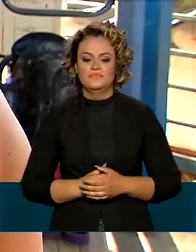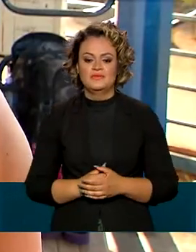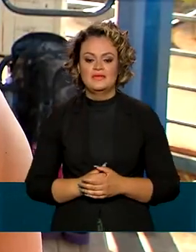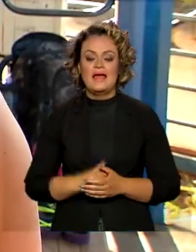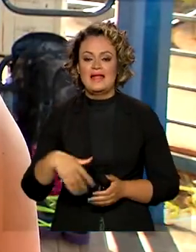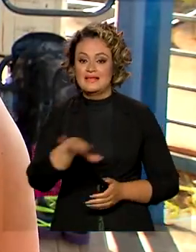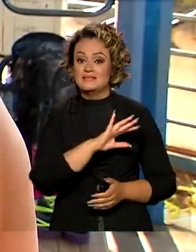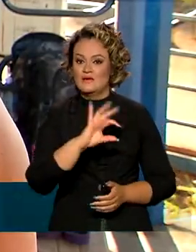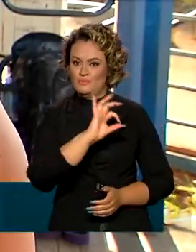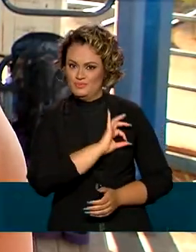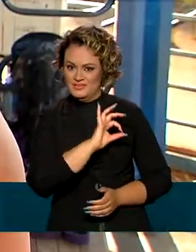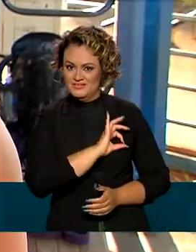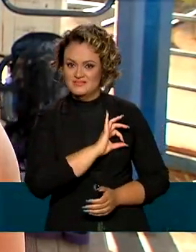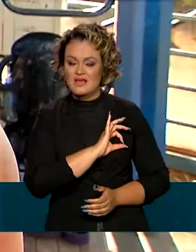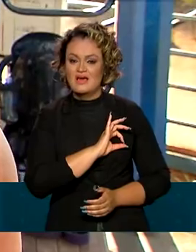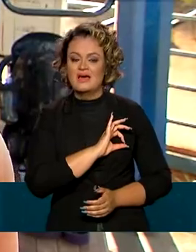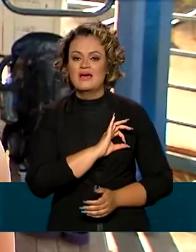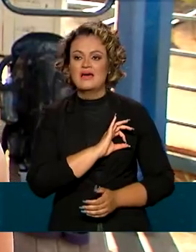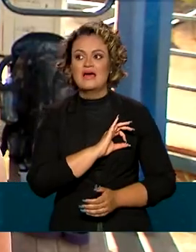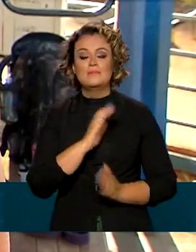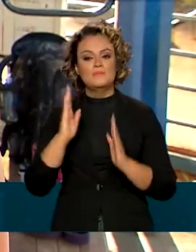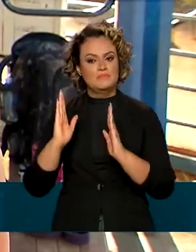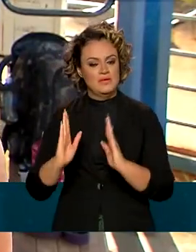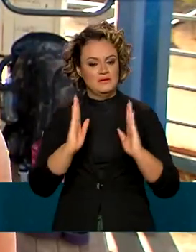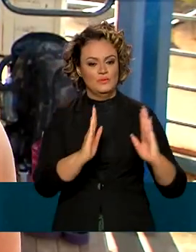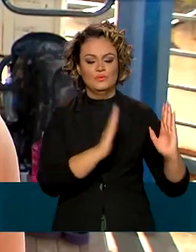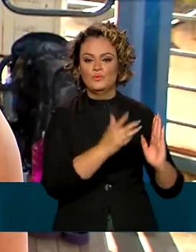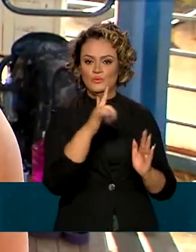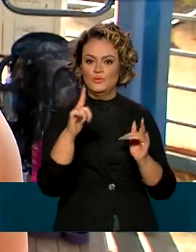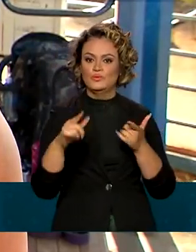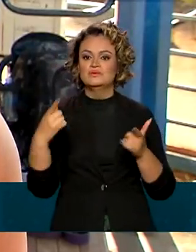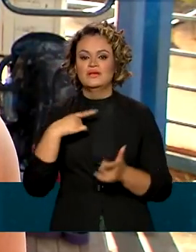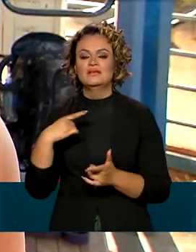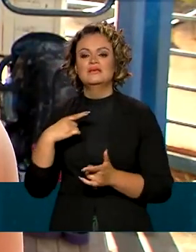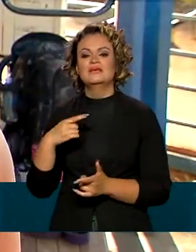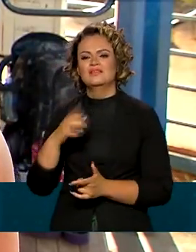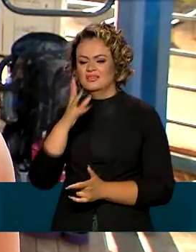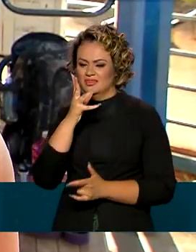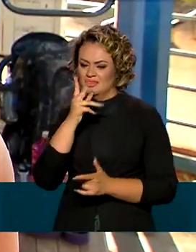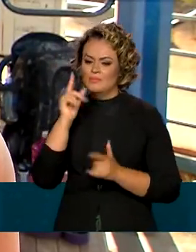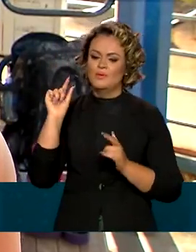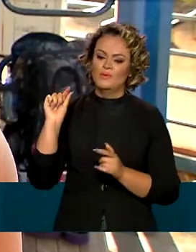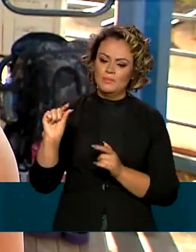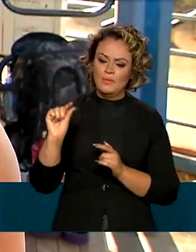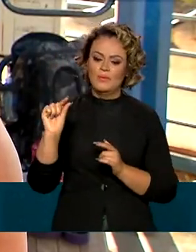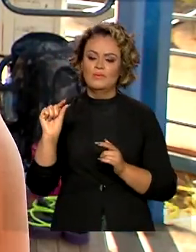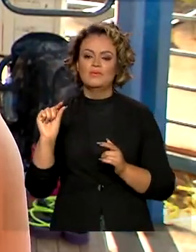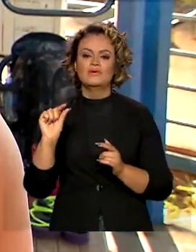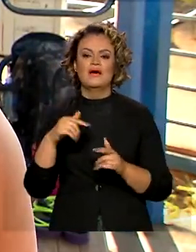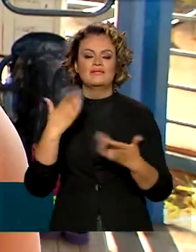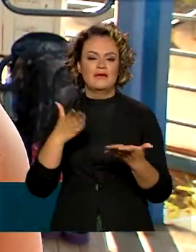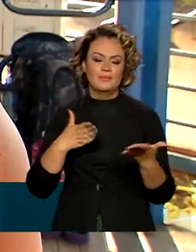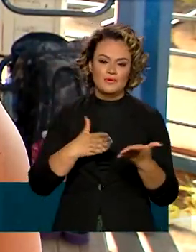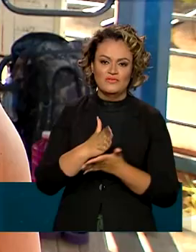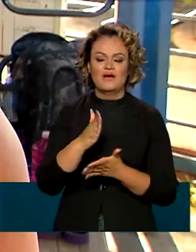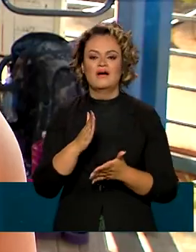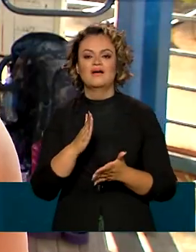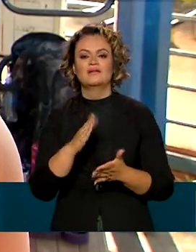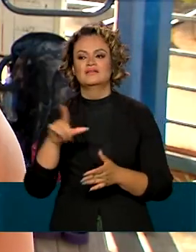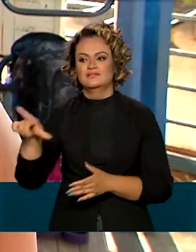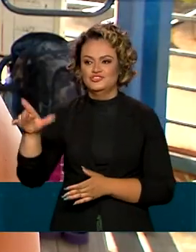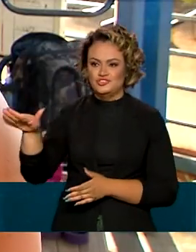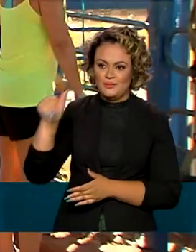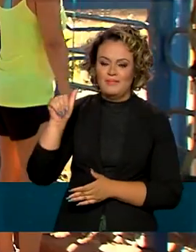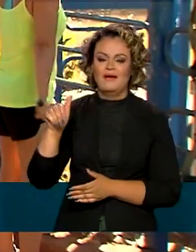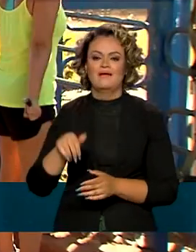para a área policial tem mais fases, então costuma demorar um pouco mais até homologação, depois nomeação